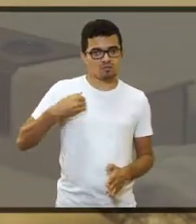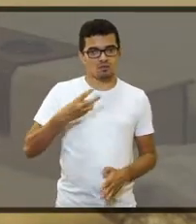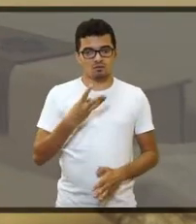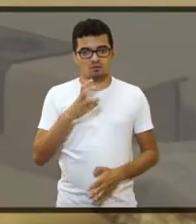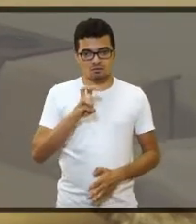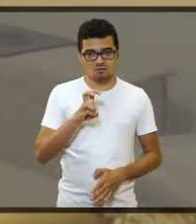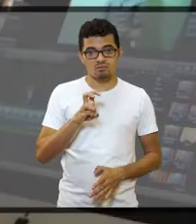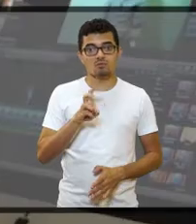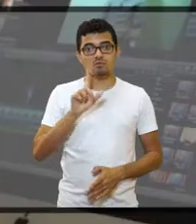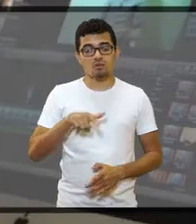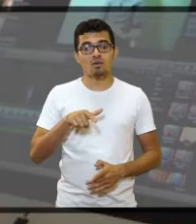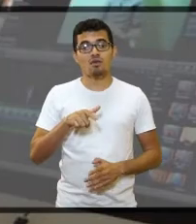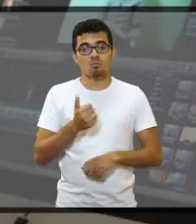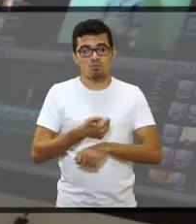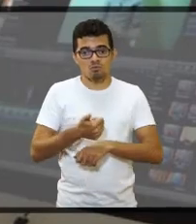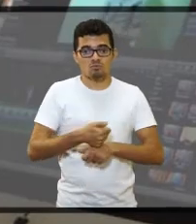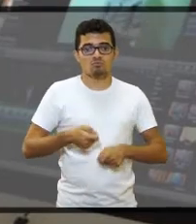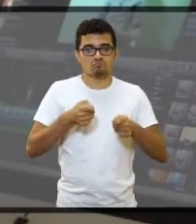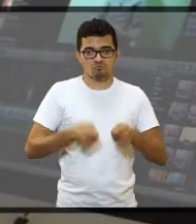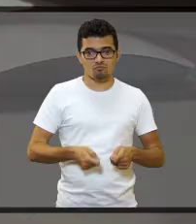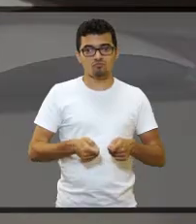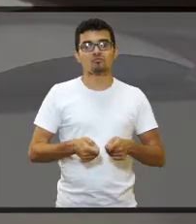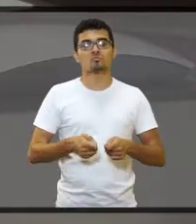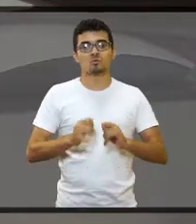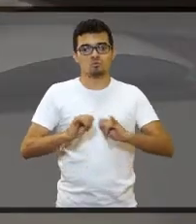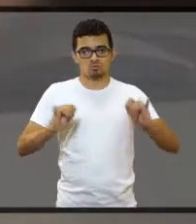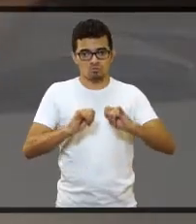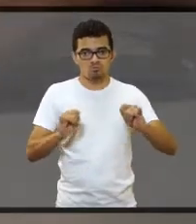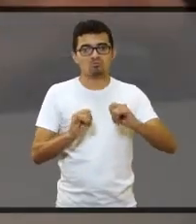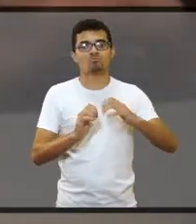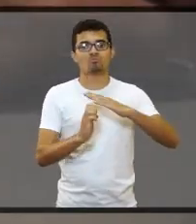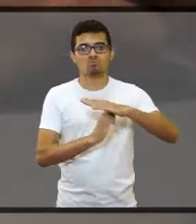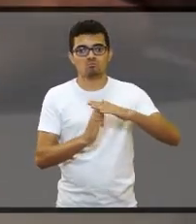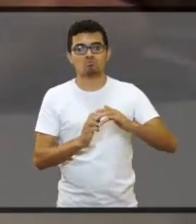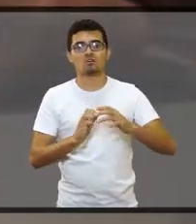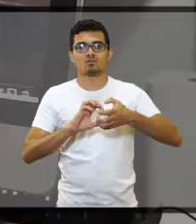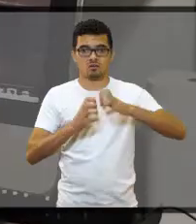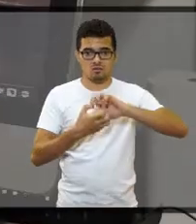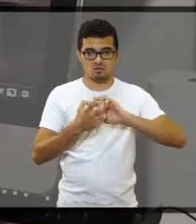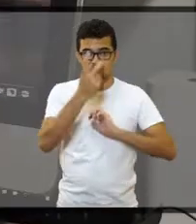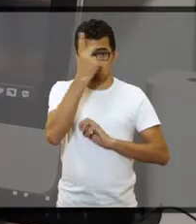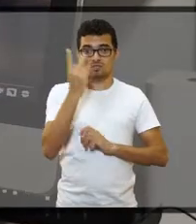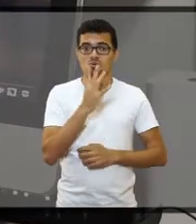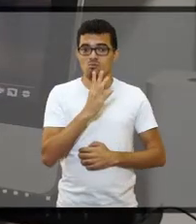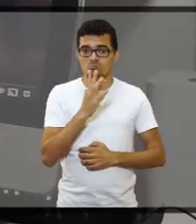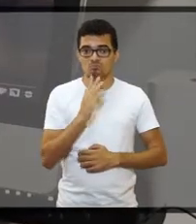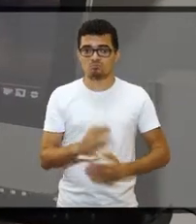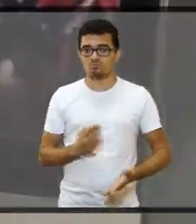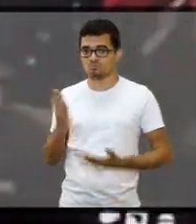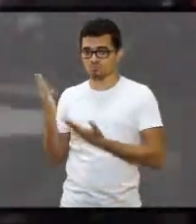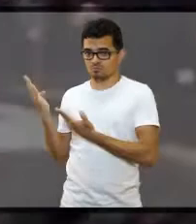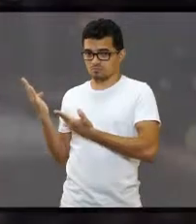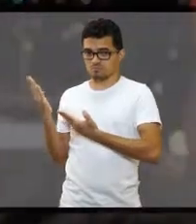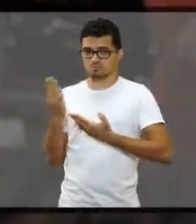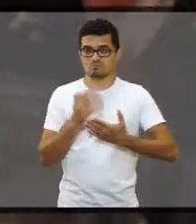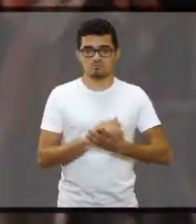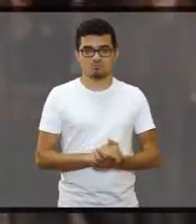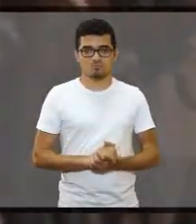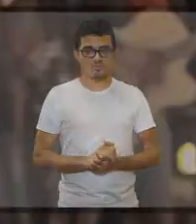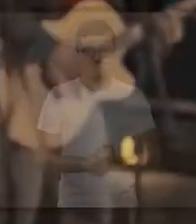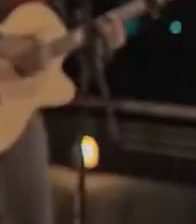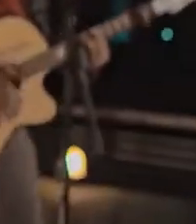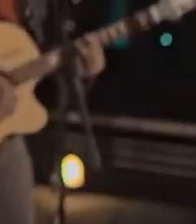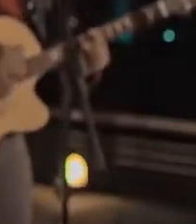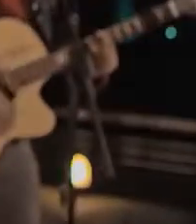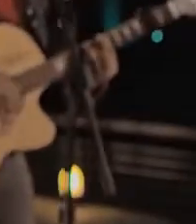carreira sólida como publicitário, empresário, produtor e artista. É assim que muita gente o conhece. E é